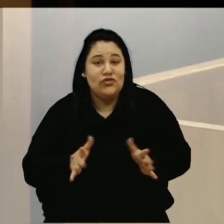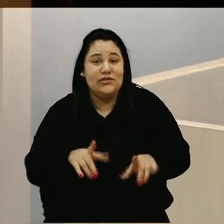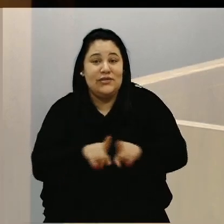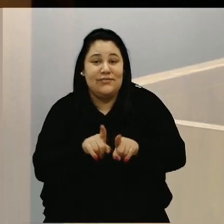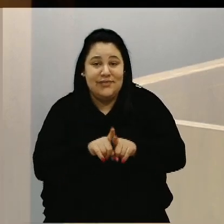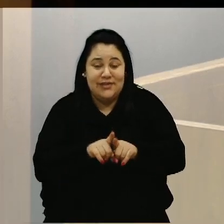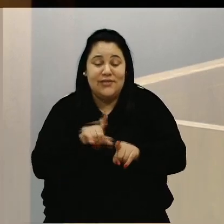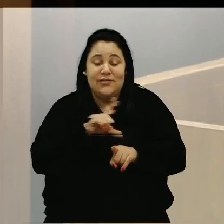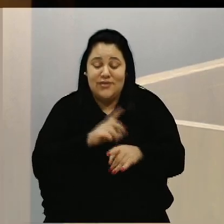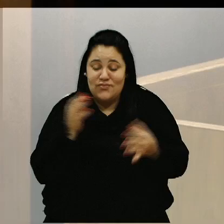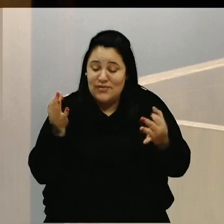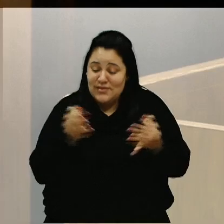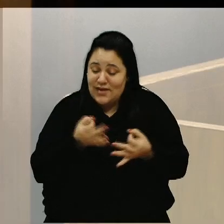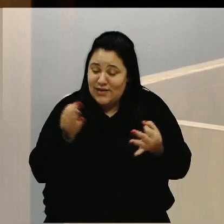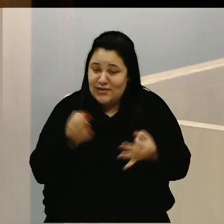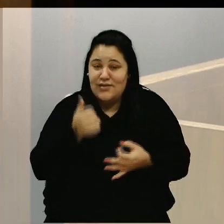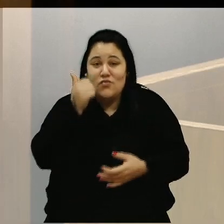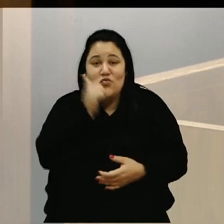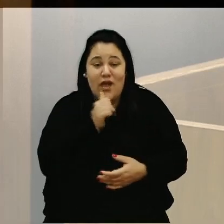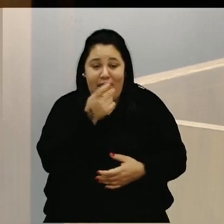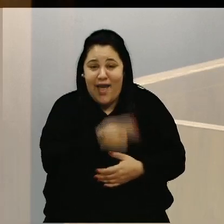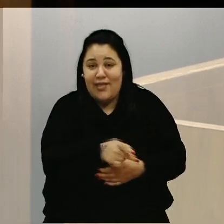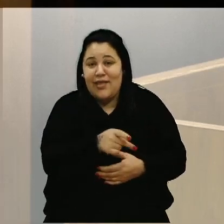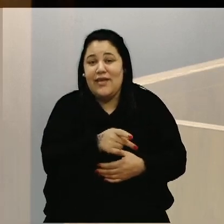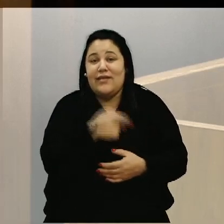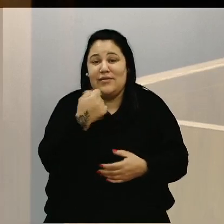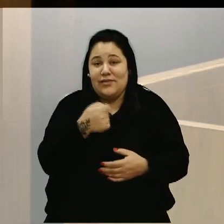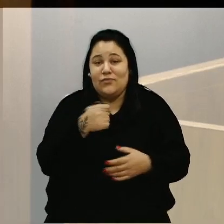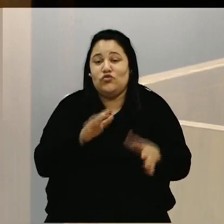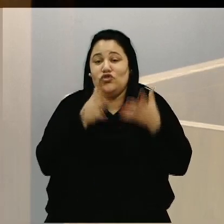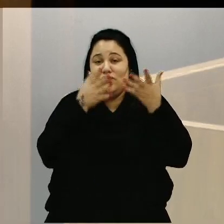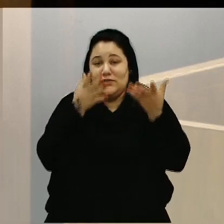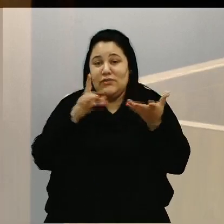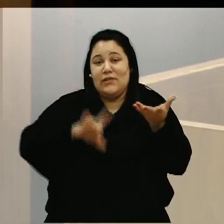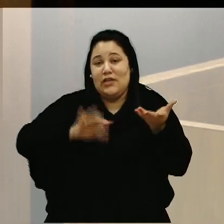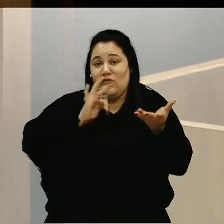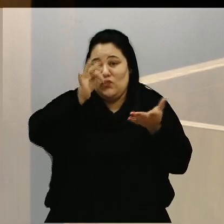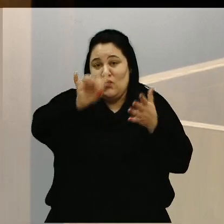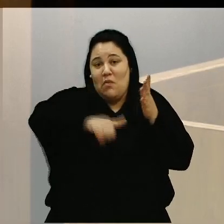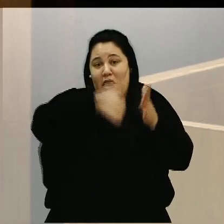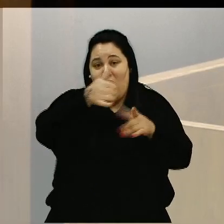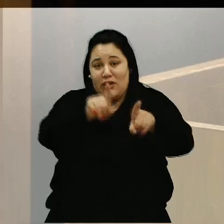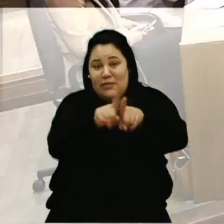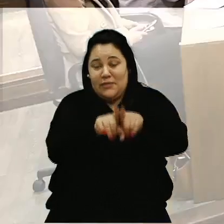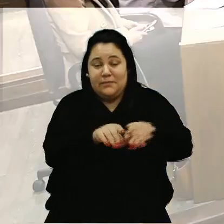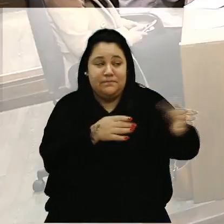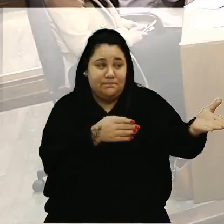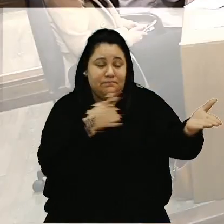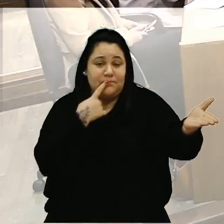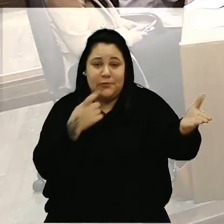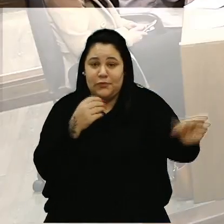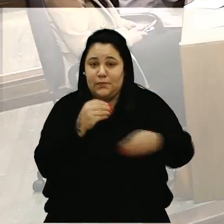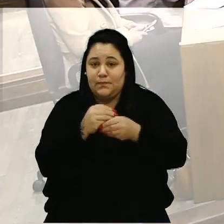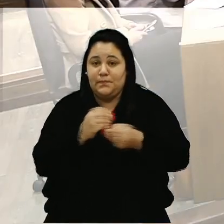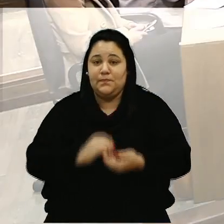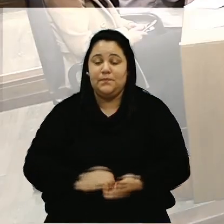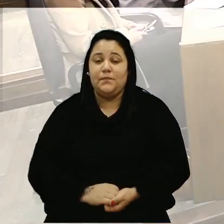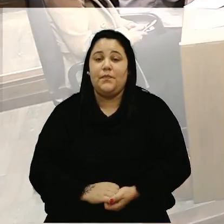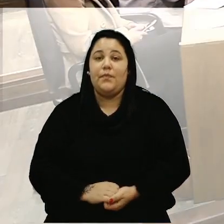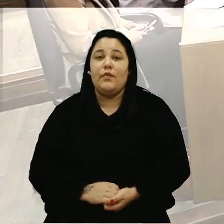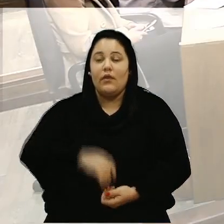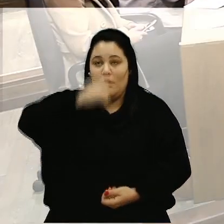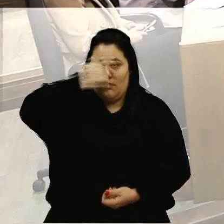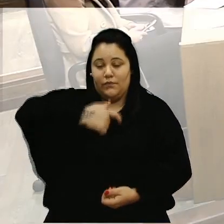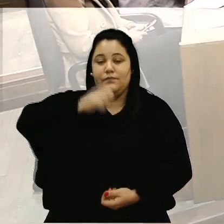estão se mobilizando para que a gente tenha ações aí no futuro também. Seu a parte, vereadora Rosa. Não, acho muito